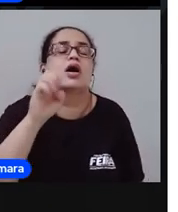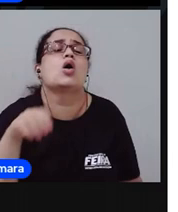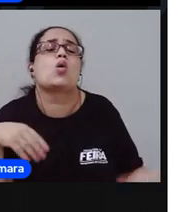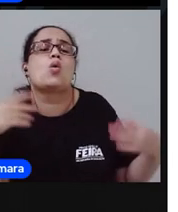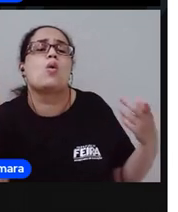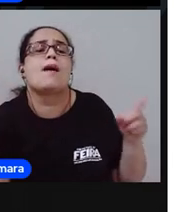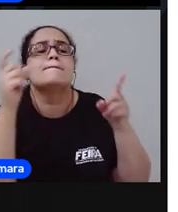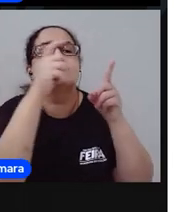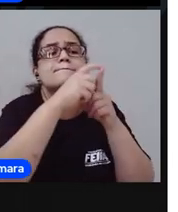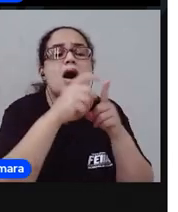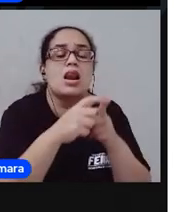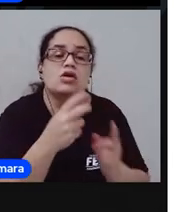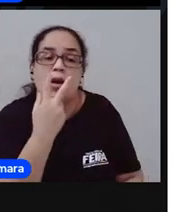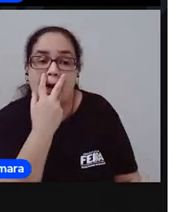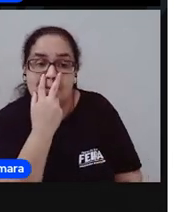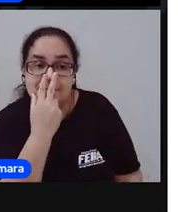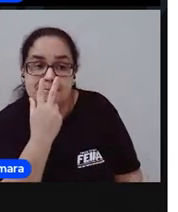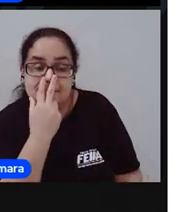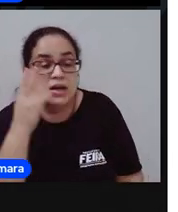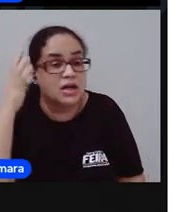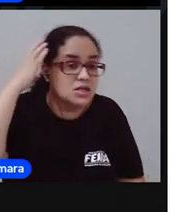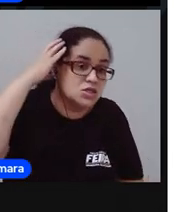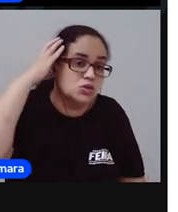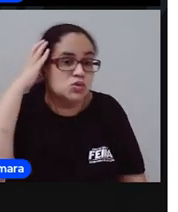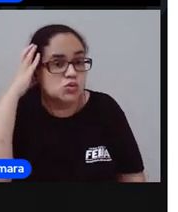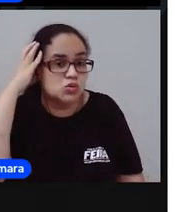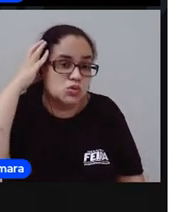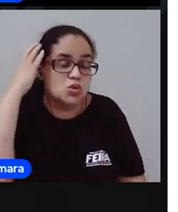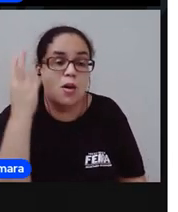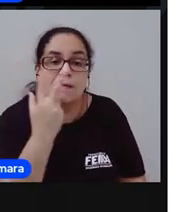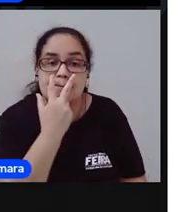estavam rimando. As palavras que têm um som semelhante.